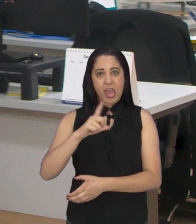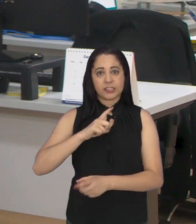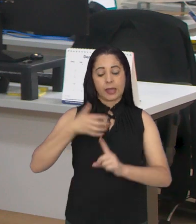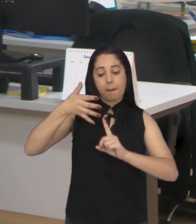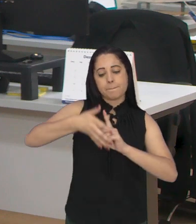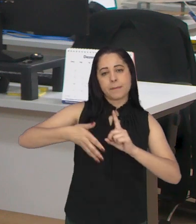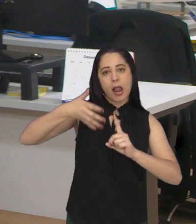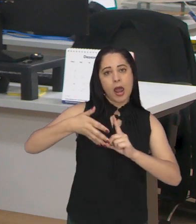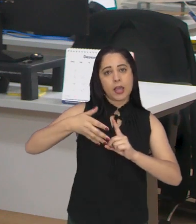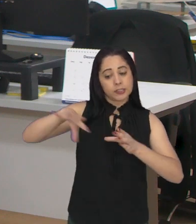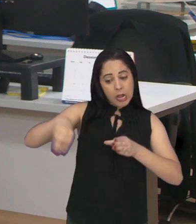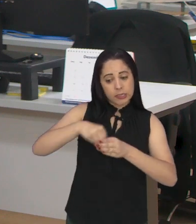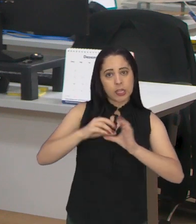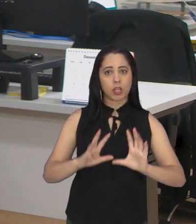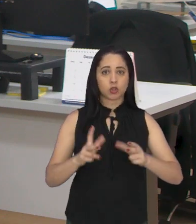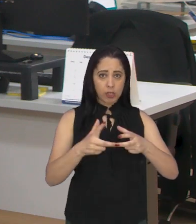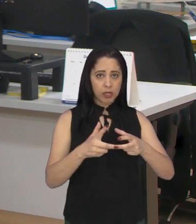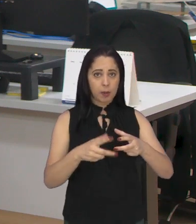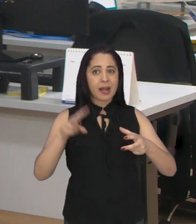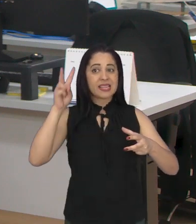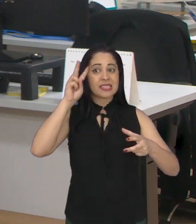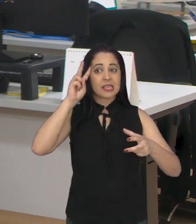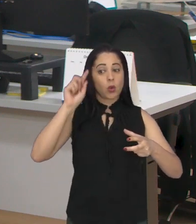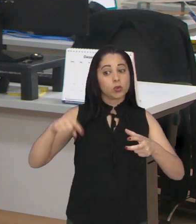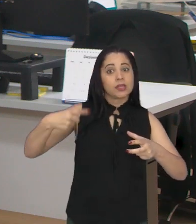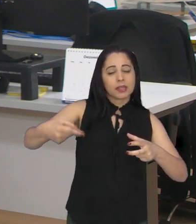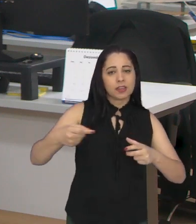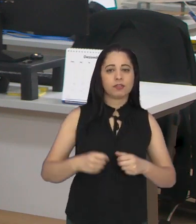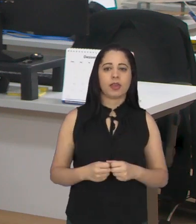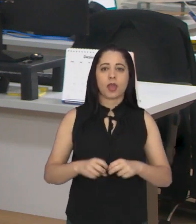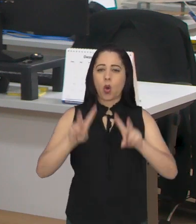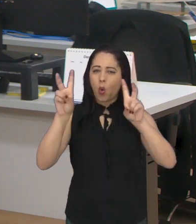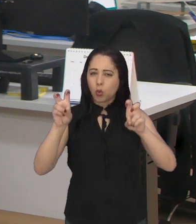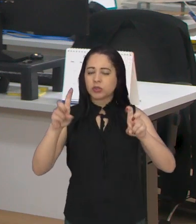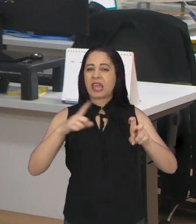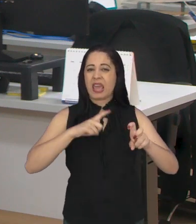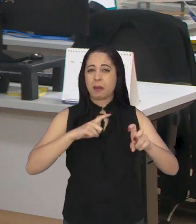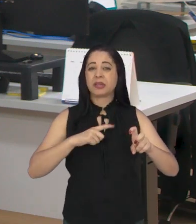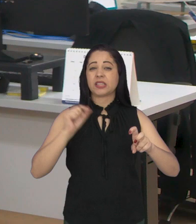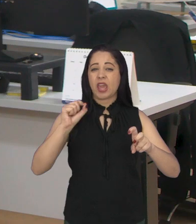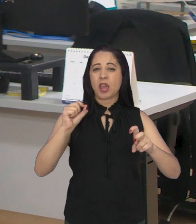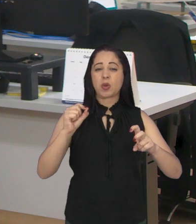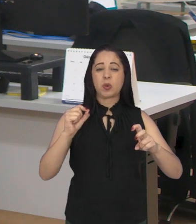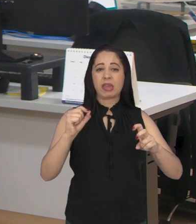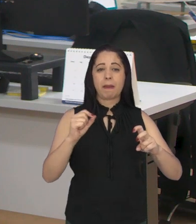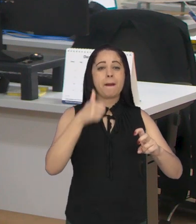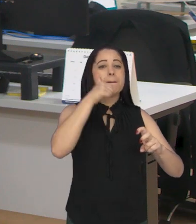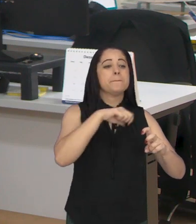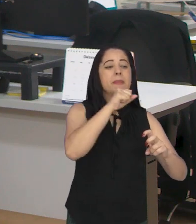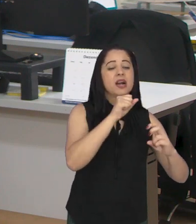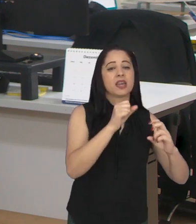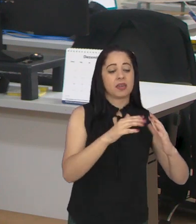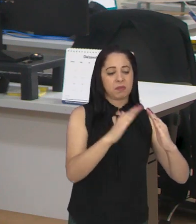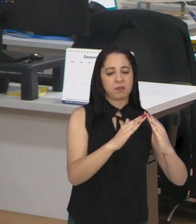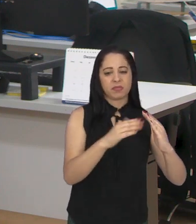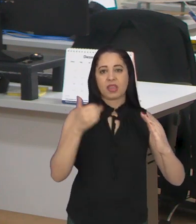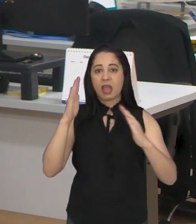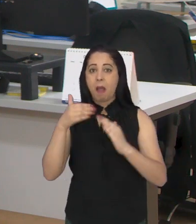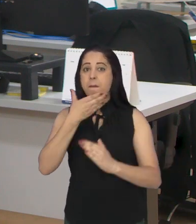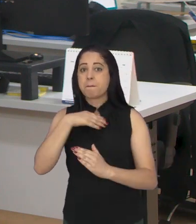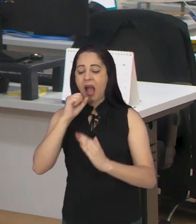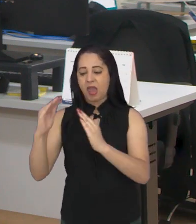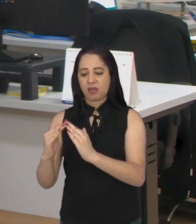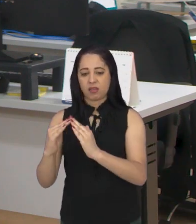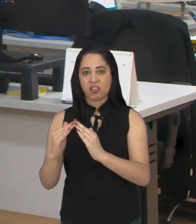aqui na Câmara de São José na próxima segunda. Os assuntos vão abordar desde os desafios da guarda compartilhada até aspectos ligados à